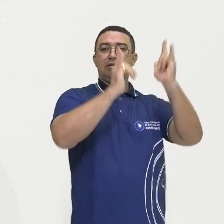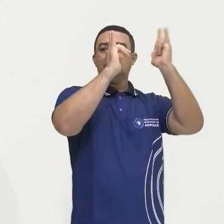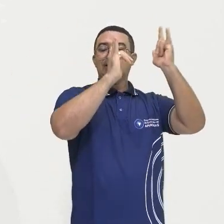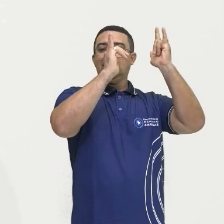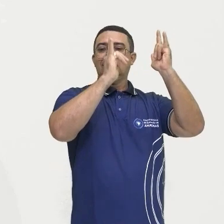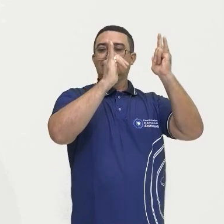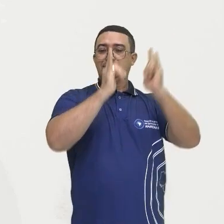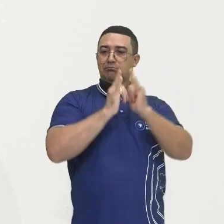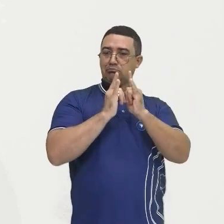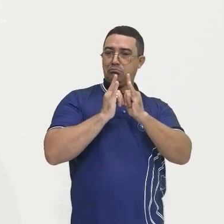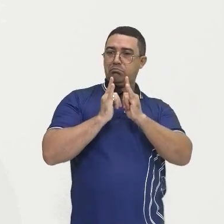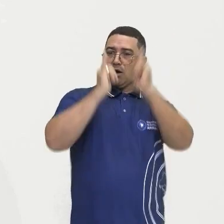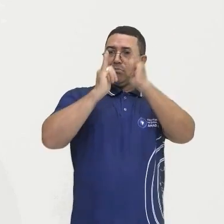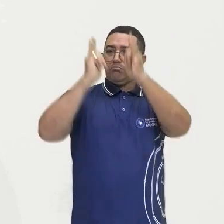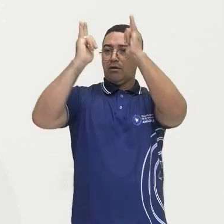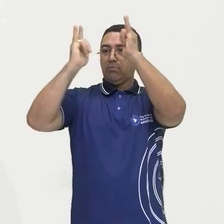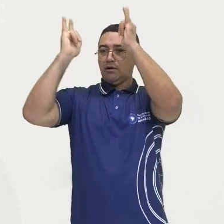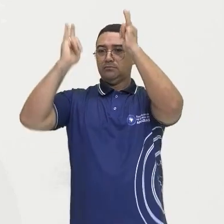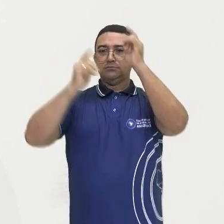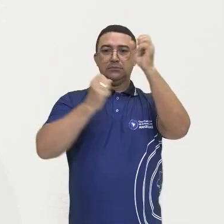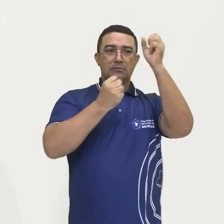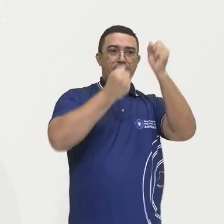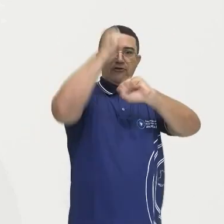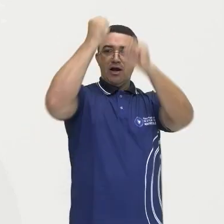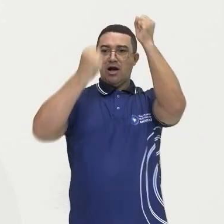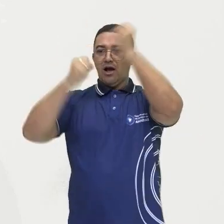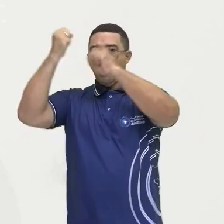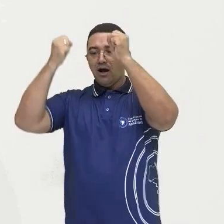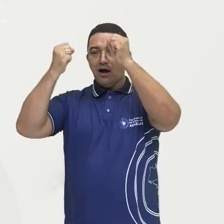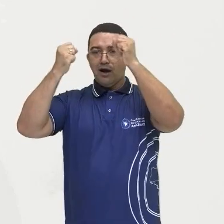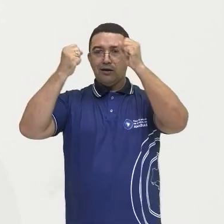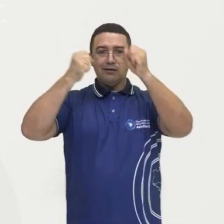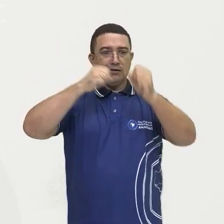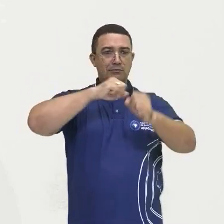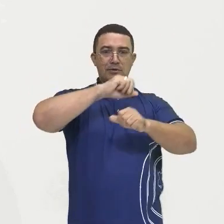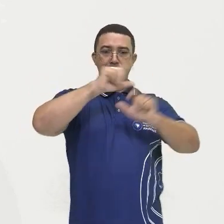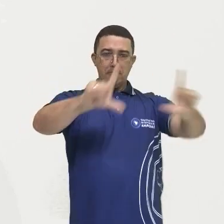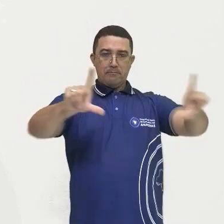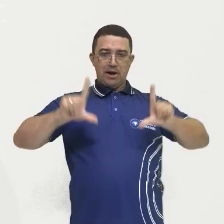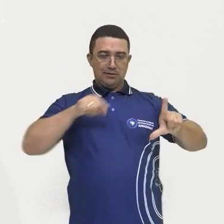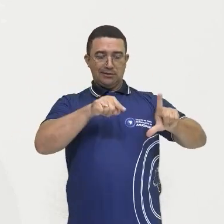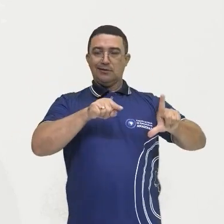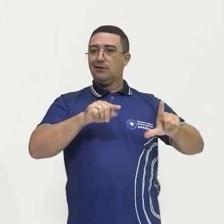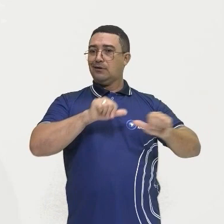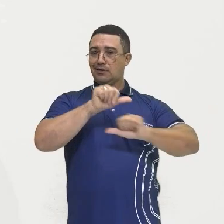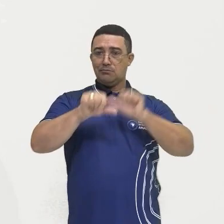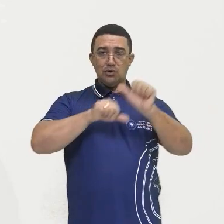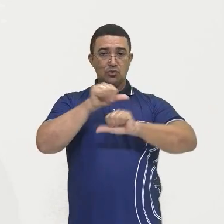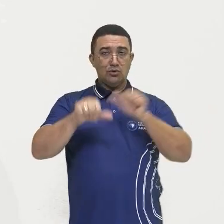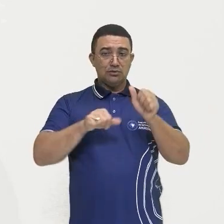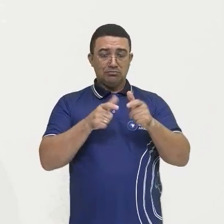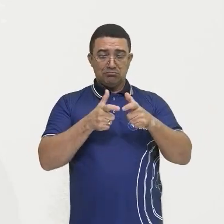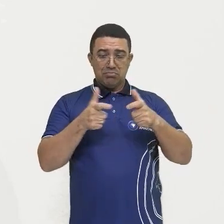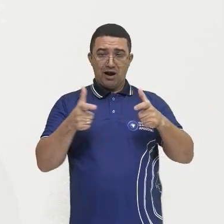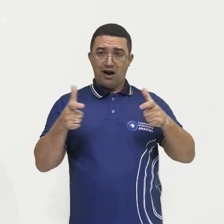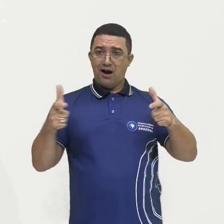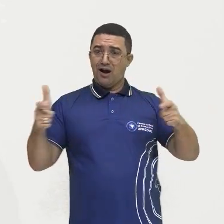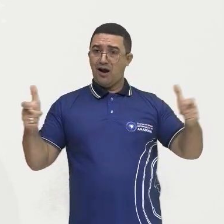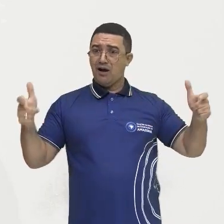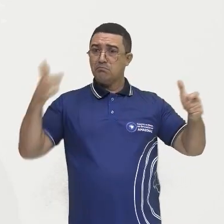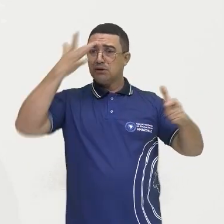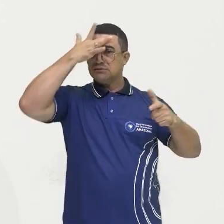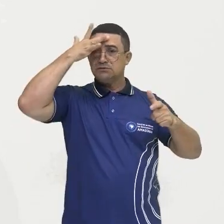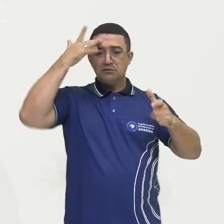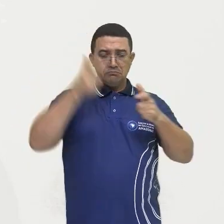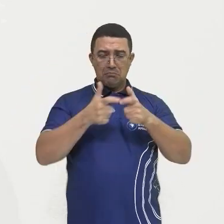as cidades, a chegada das indústrias, entre outras questões. E aí a gente tem com esse inchaço urbano, né? Que a gente chama de